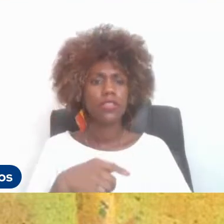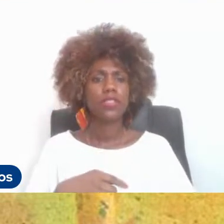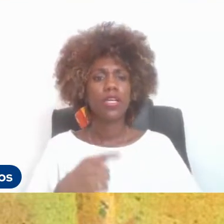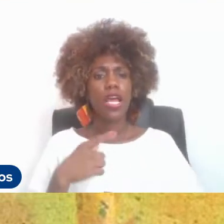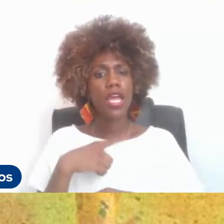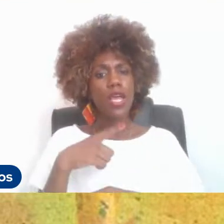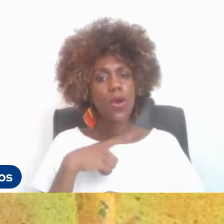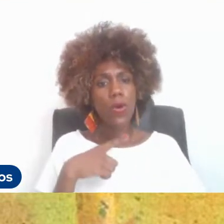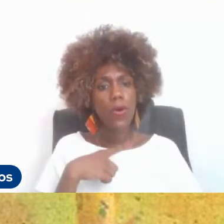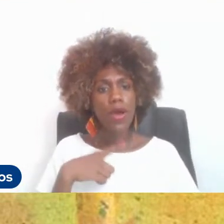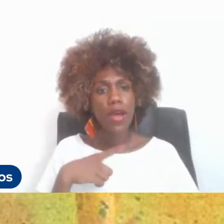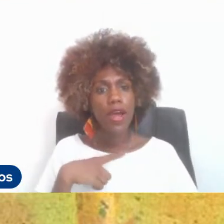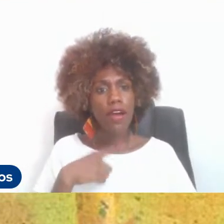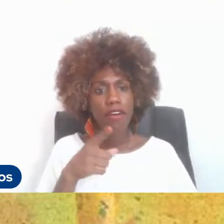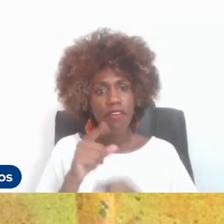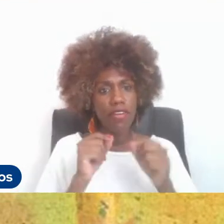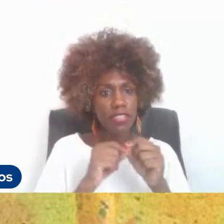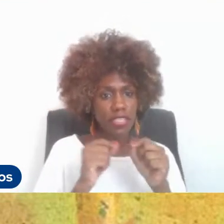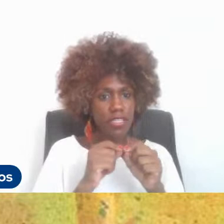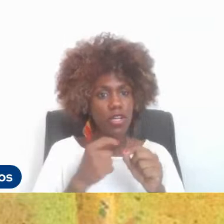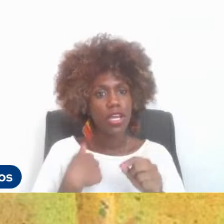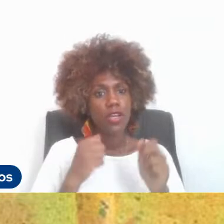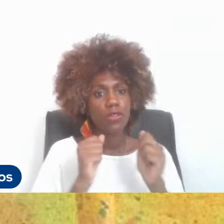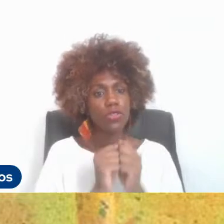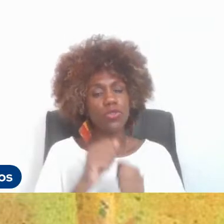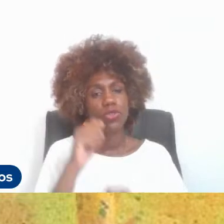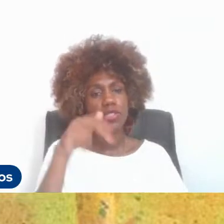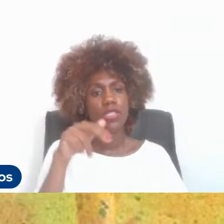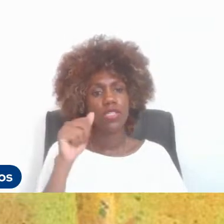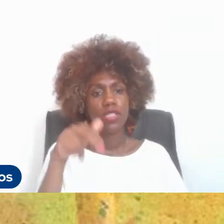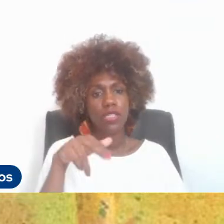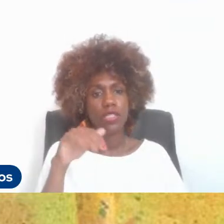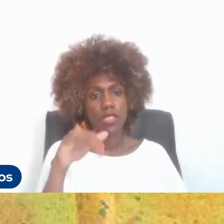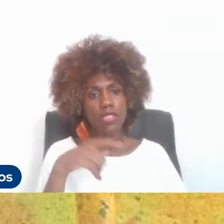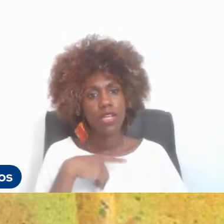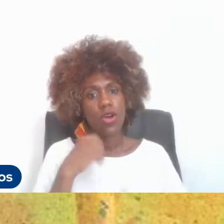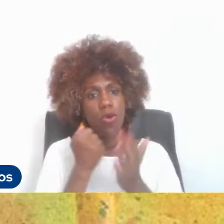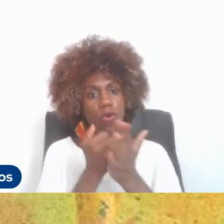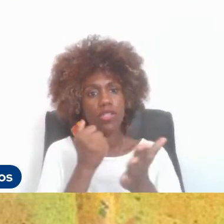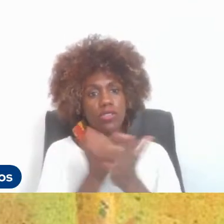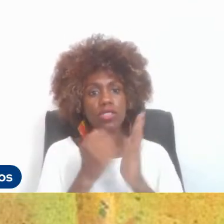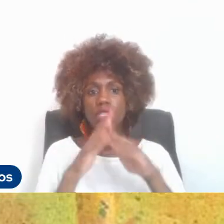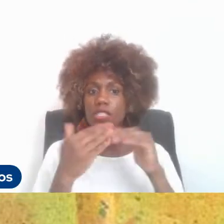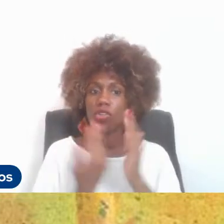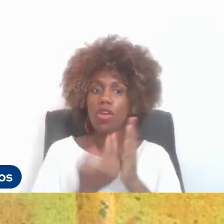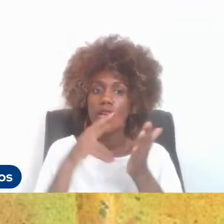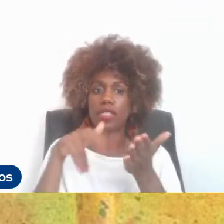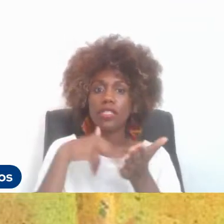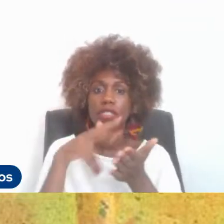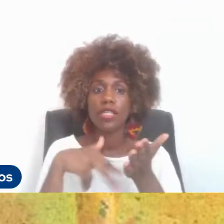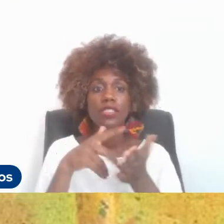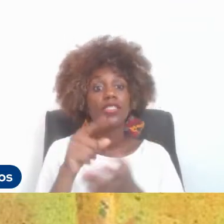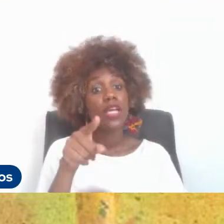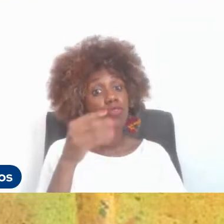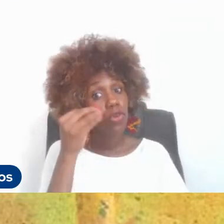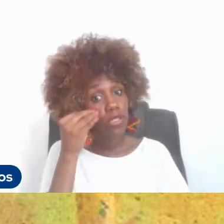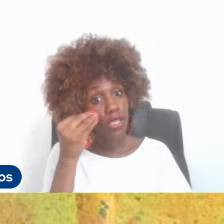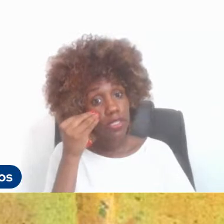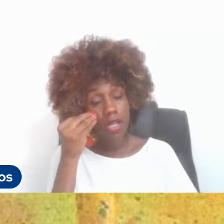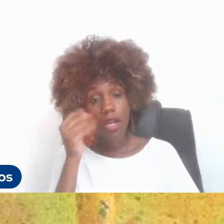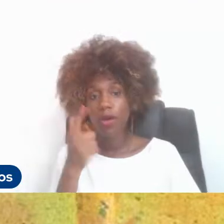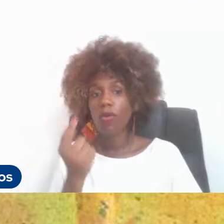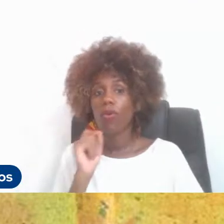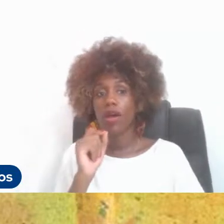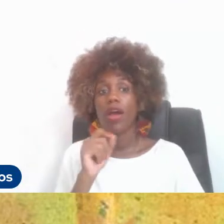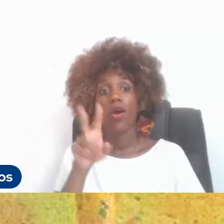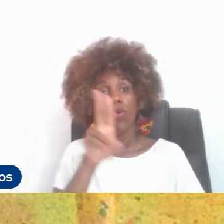o que nós vamos estar fazendo, eu e Nancy, brevemente, e eu espero, inclusive, com a ajuda da escola de dança, é a